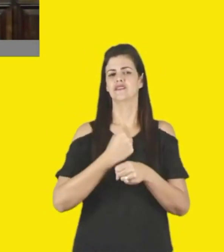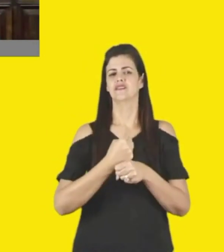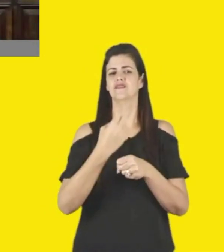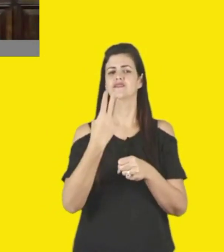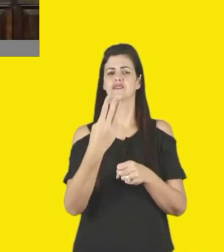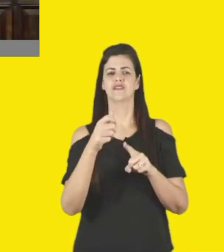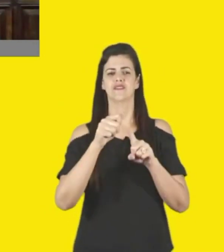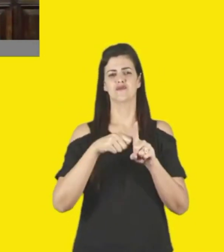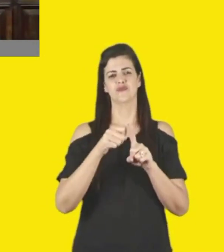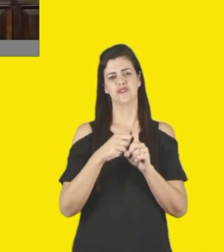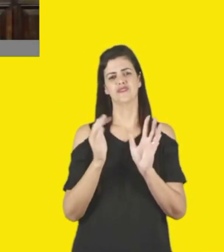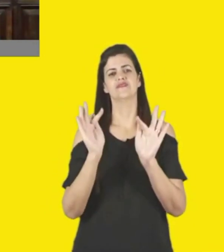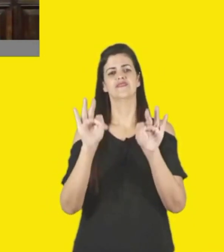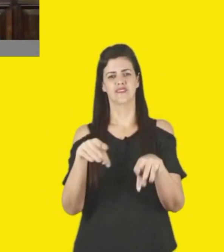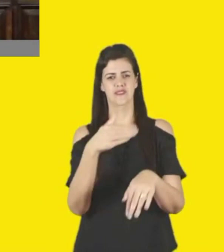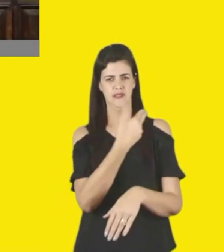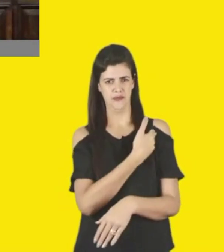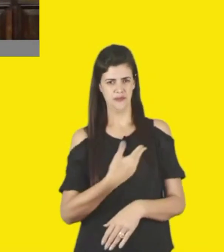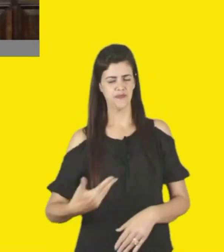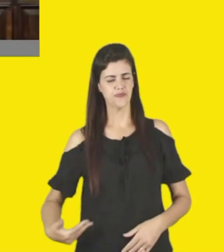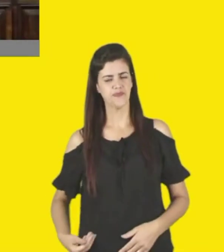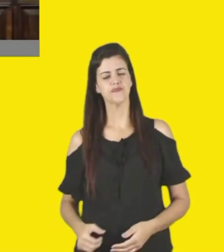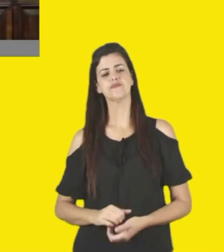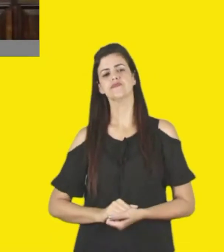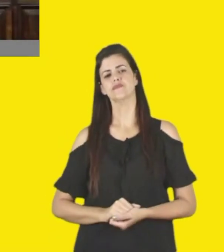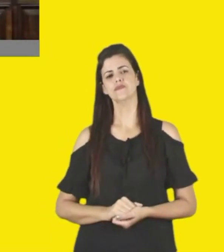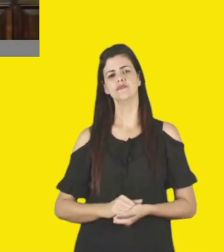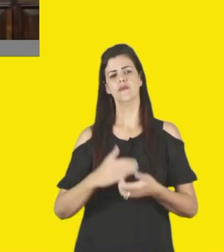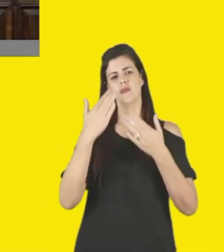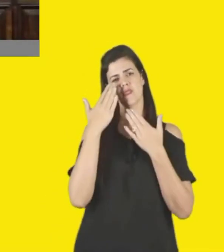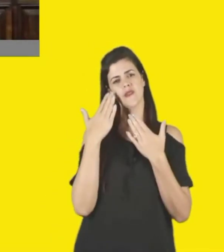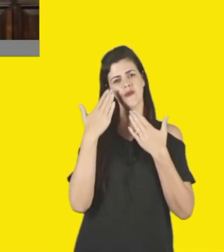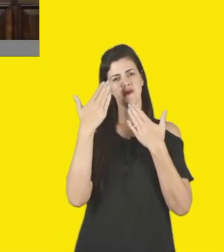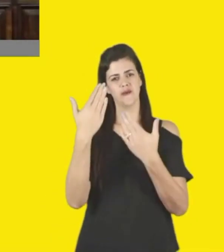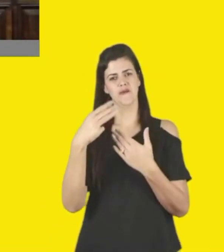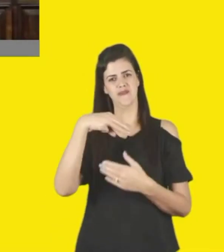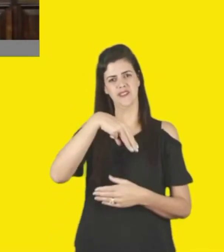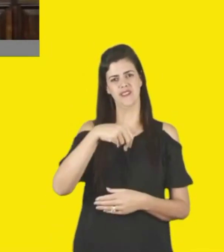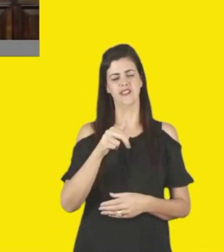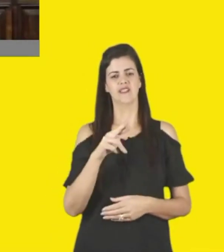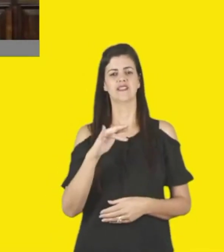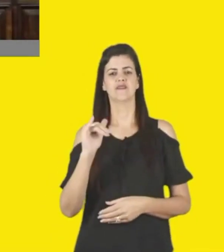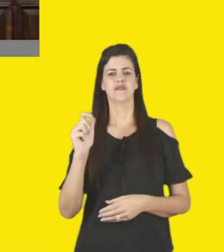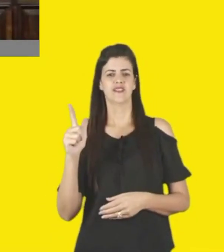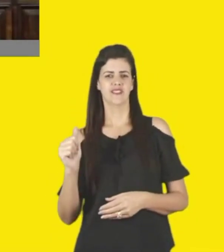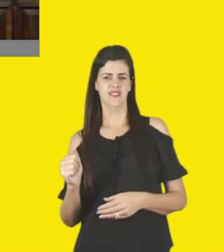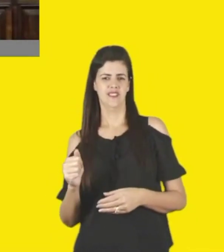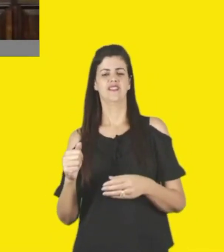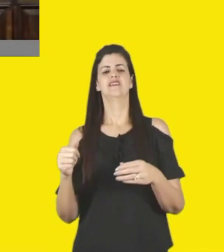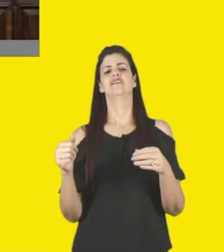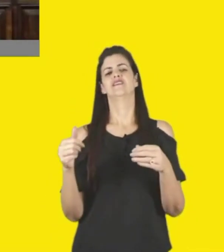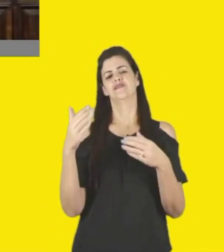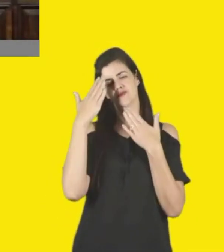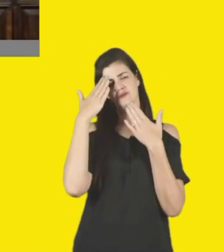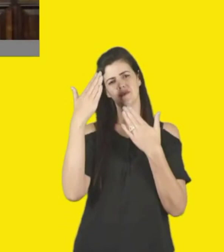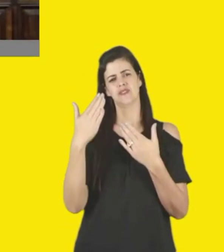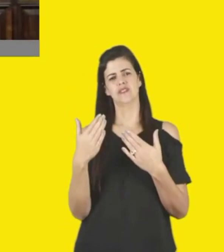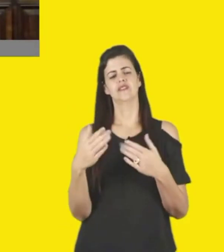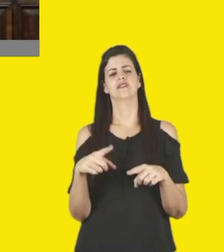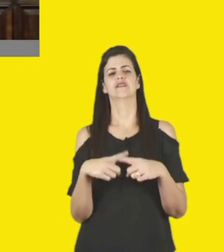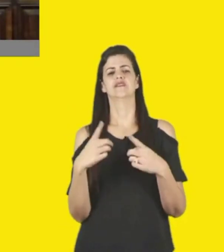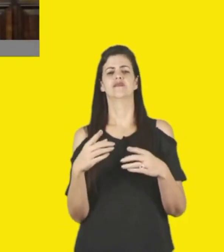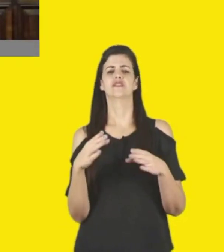Muito bem, obrigado, Marília, eu gostaria de lembrar que a interação se deu por meio das perguntas do Zoom, de gestores e jornalistas